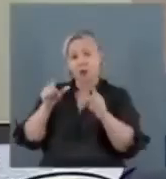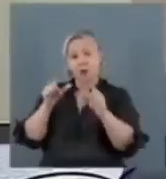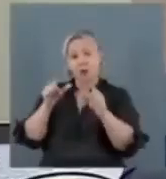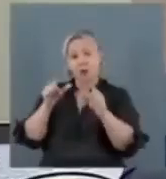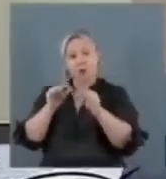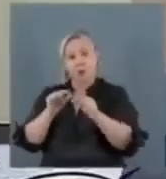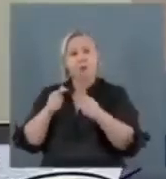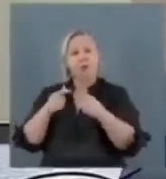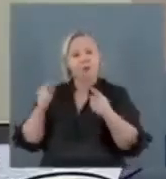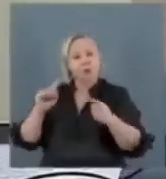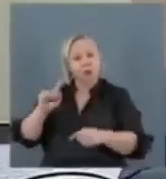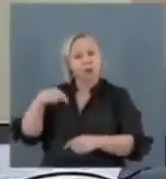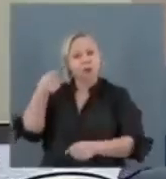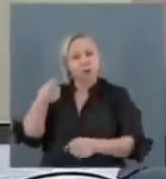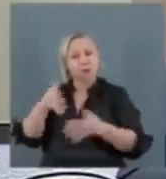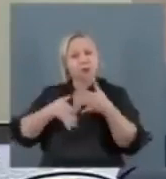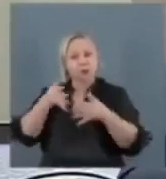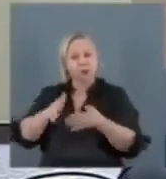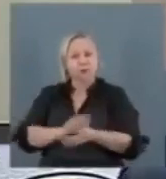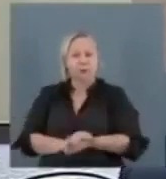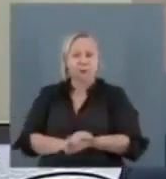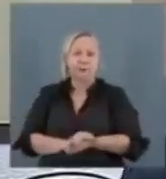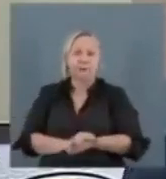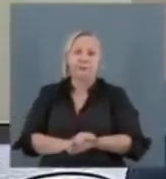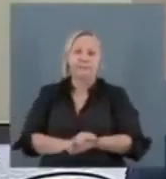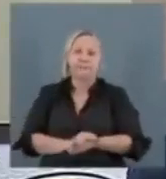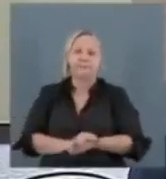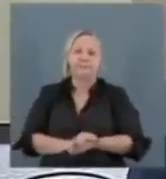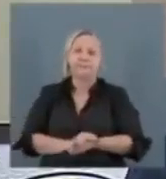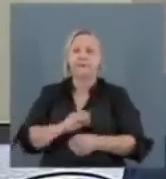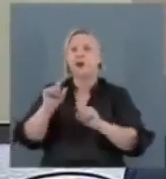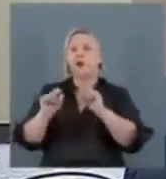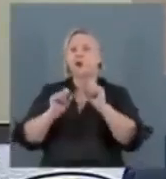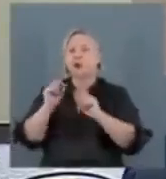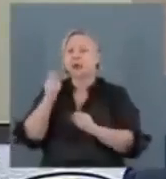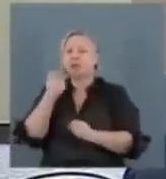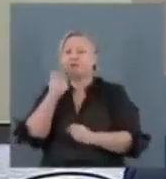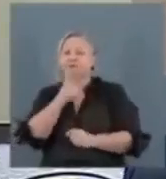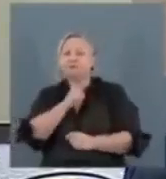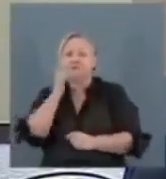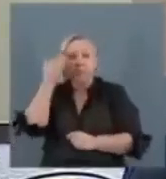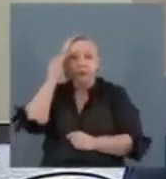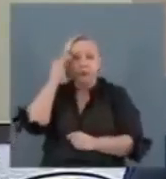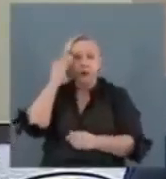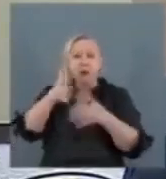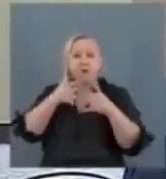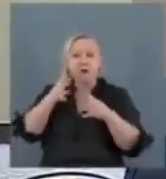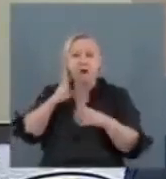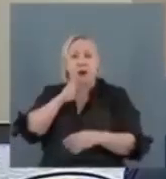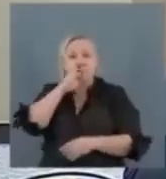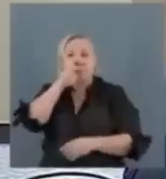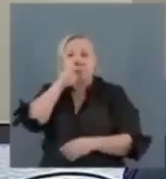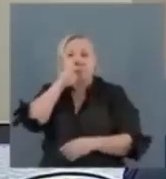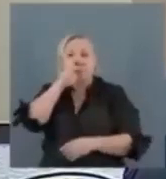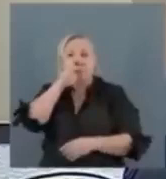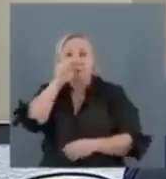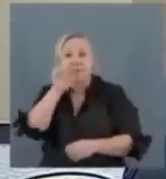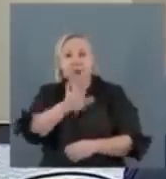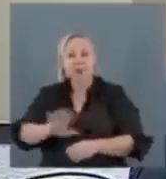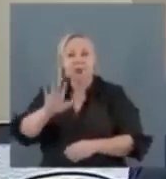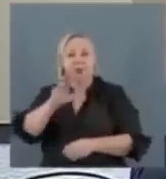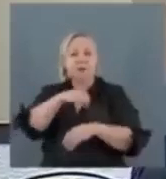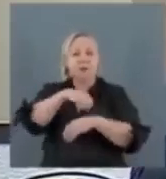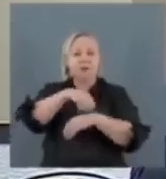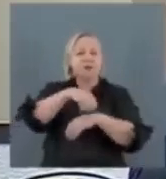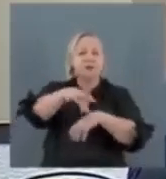Em relação ao último senador, do que eu consegui entender, ele fala, a Força Nacional foi dispensada.